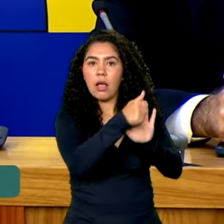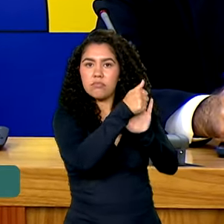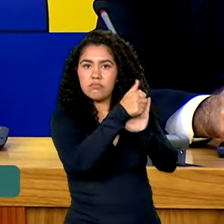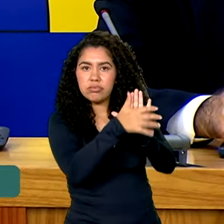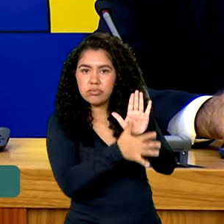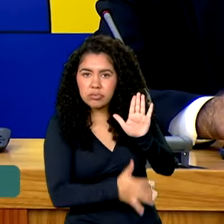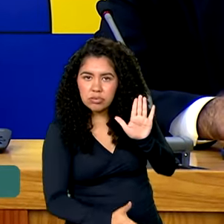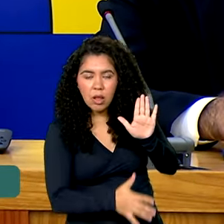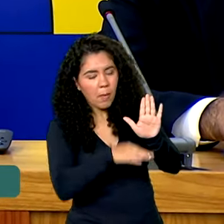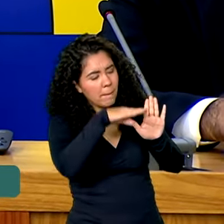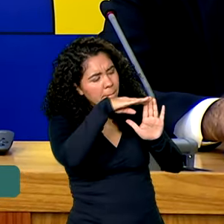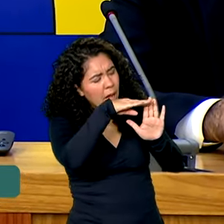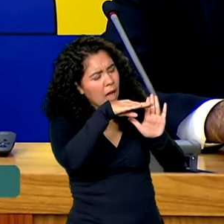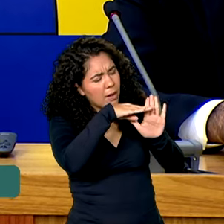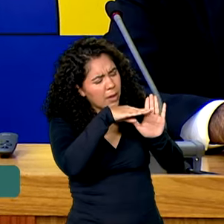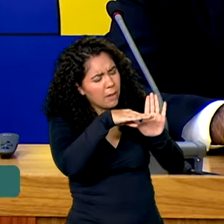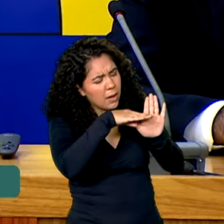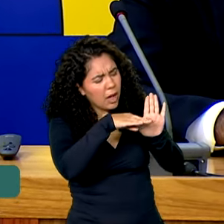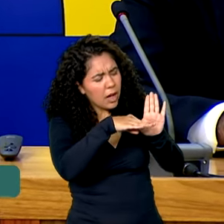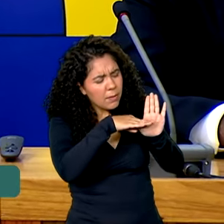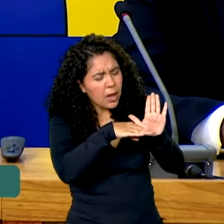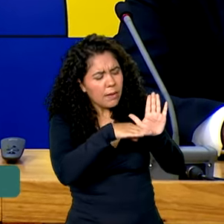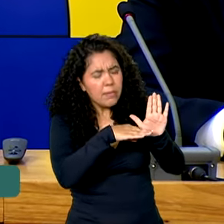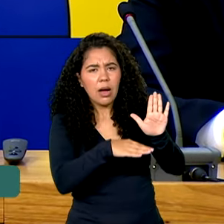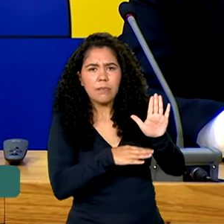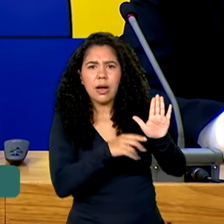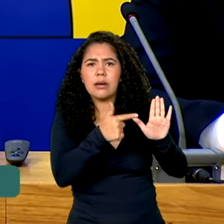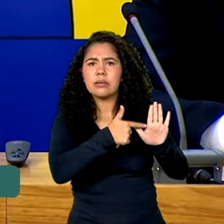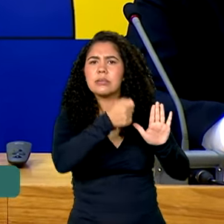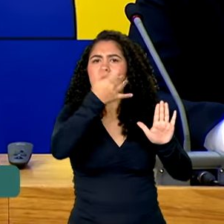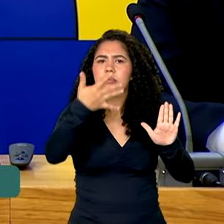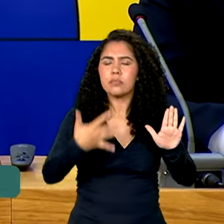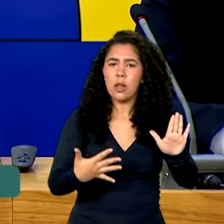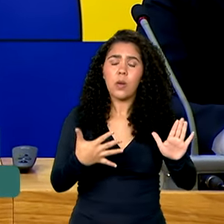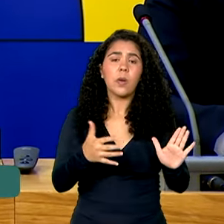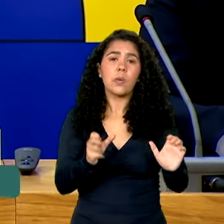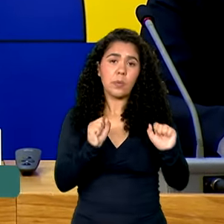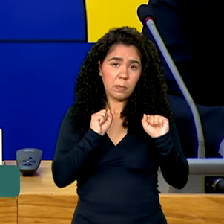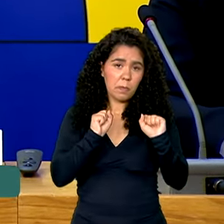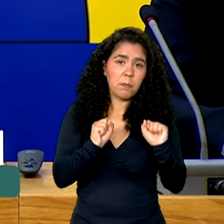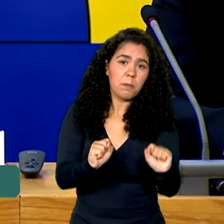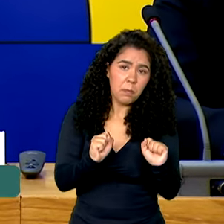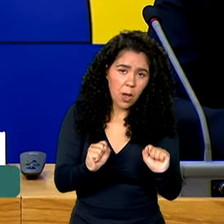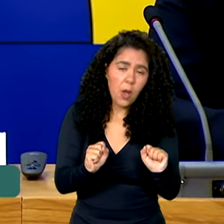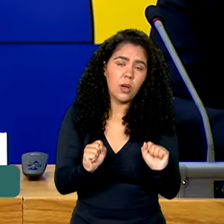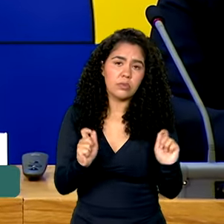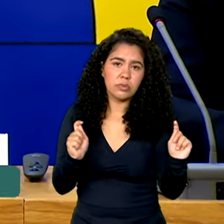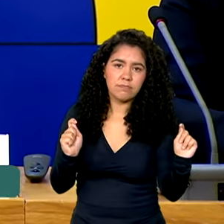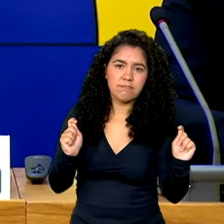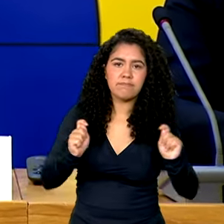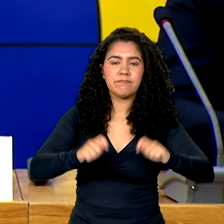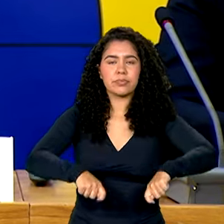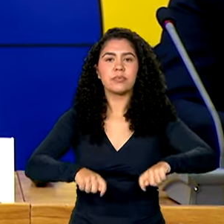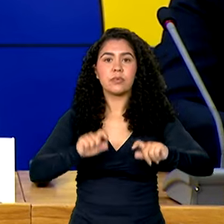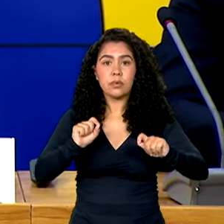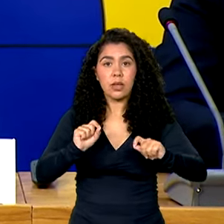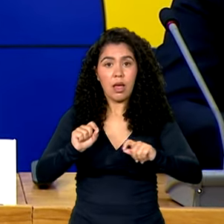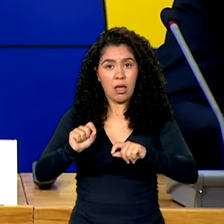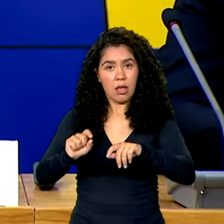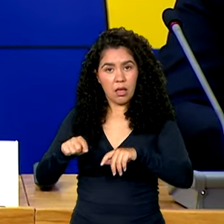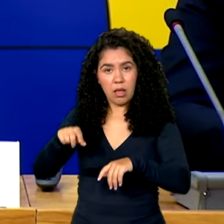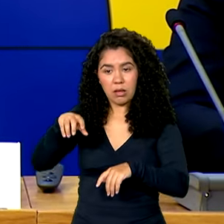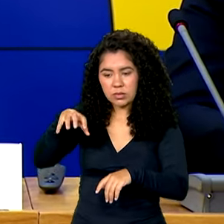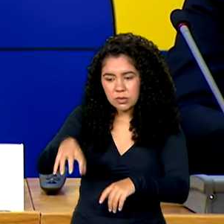que poderão possibilitar as distribuidoras que